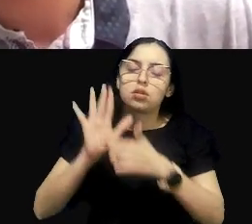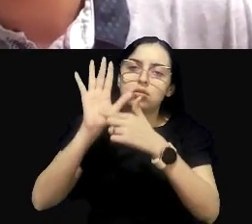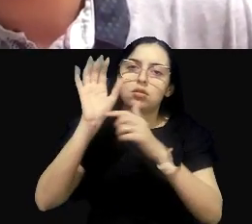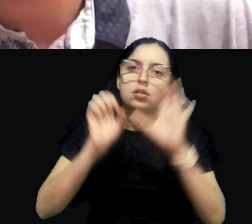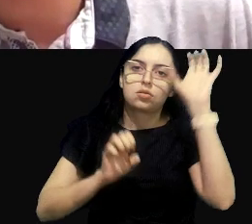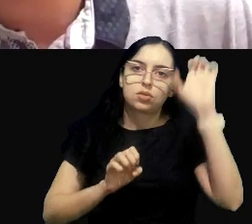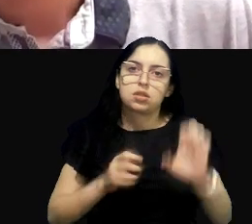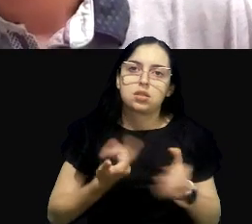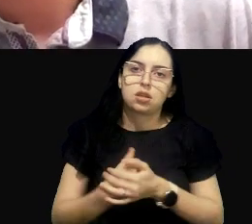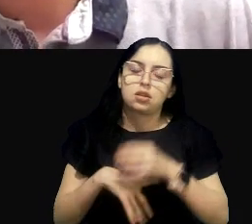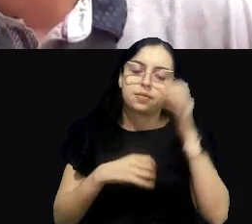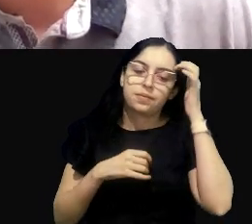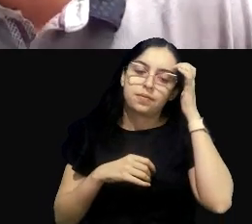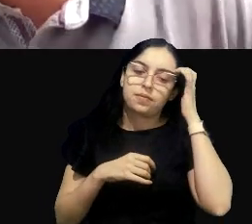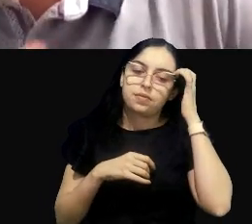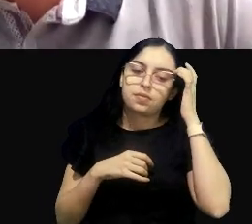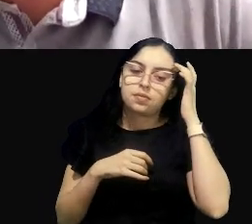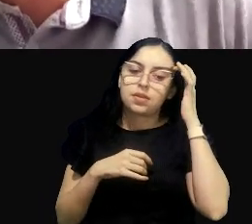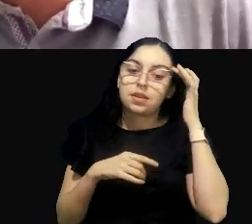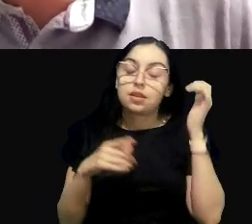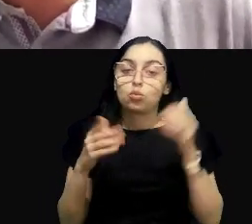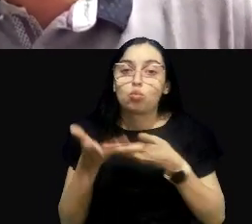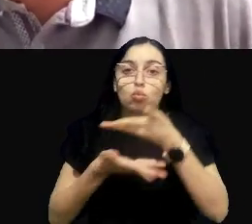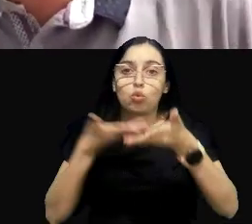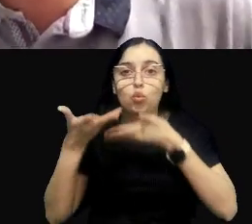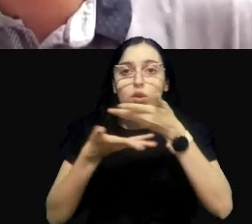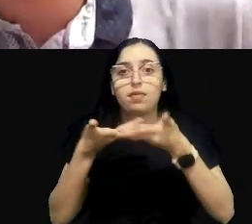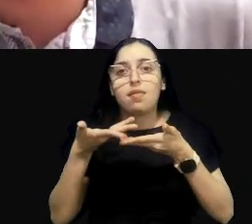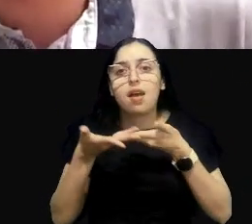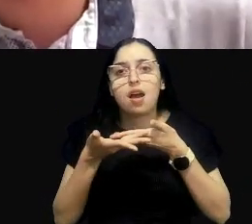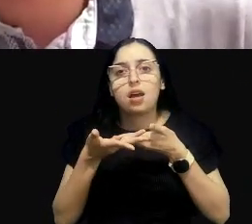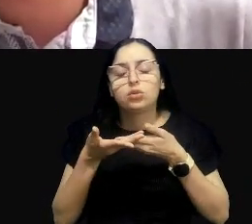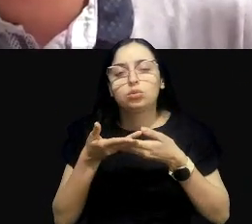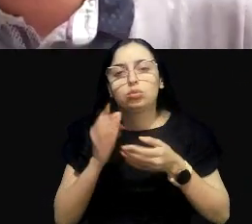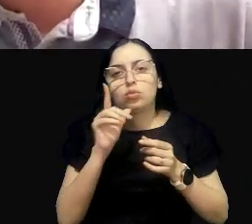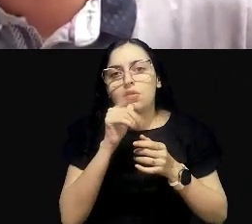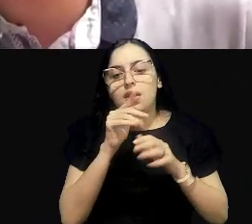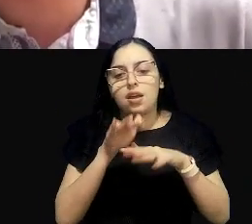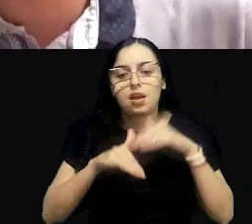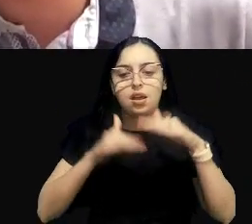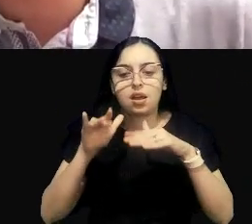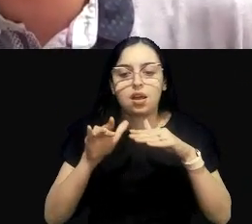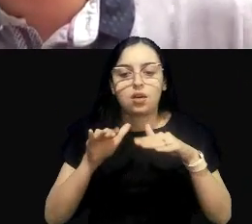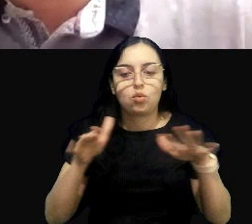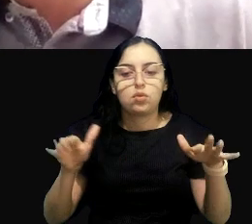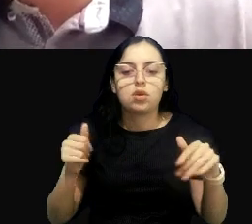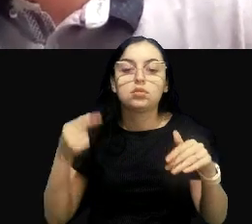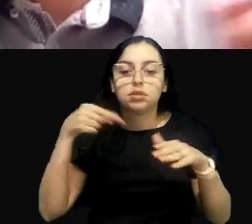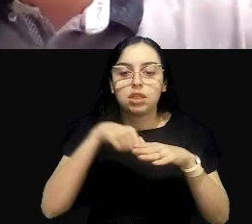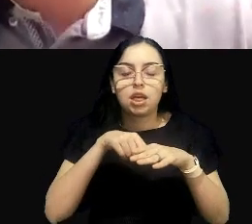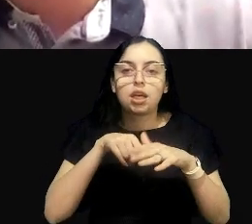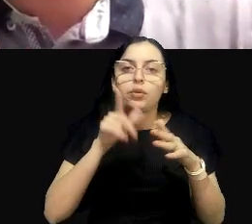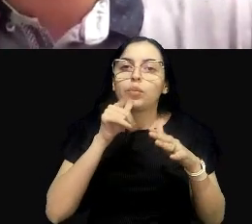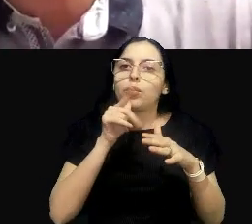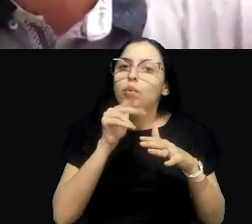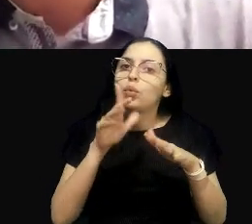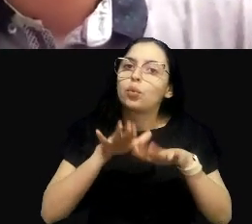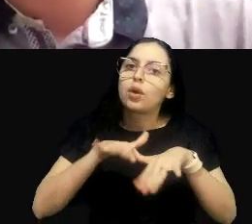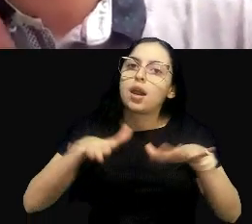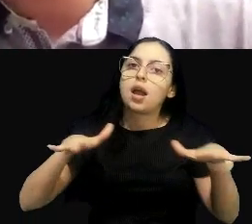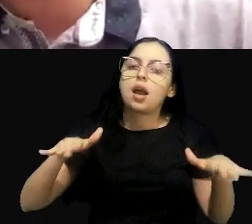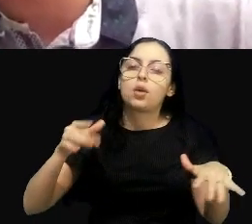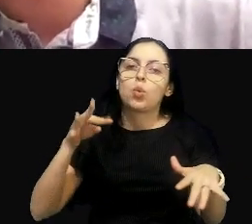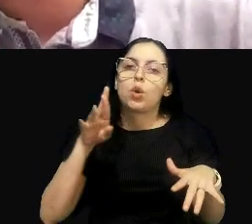Então, se trata de um tratamento da água in situ, quer dizer, então, dentro do próprio rio, instalam-se estruturas